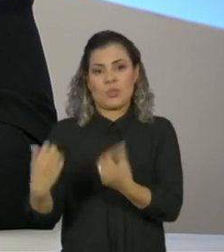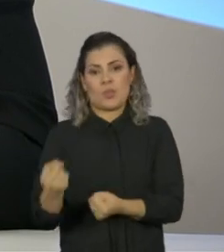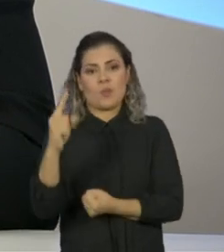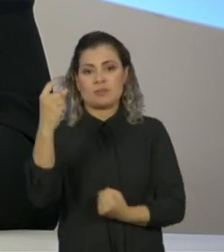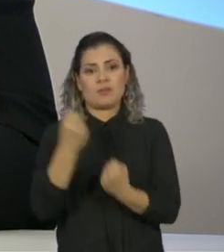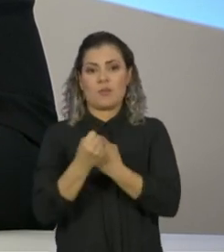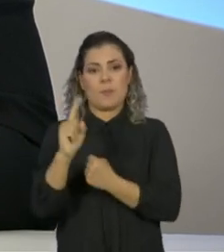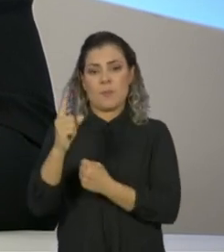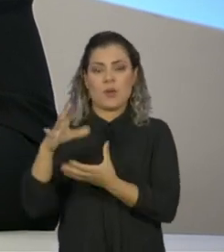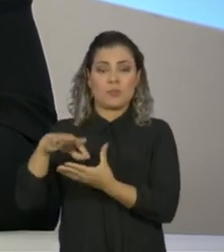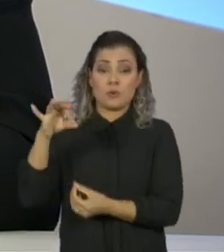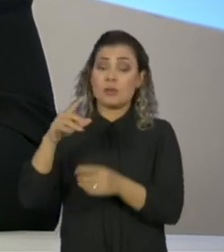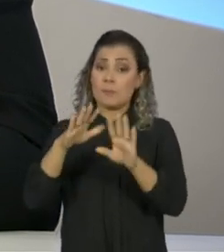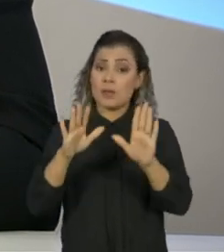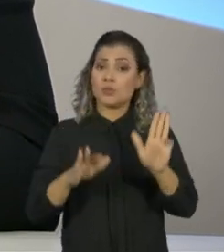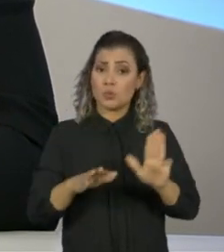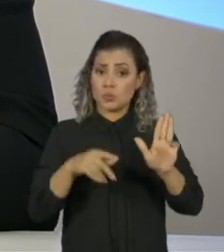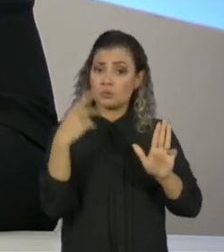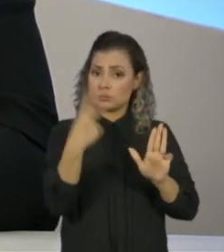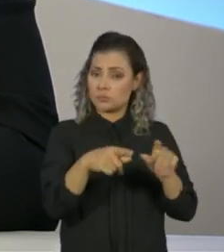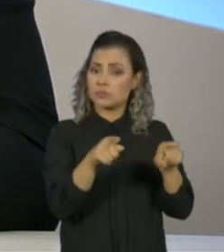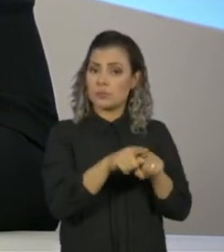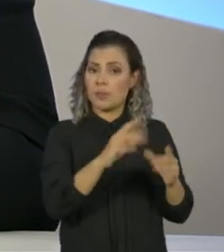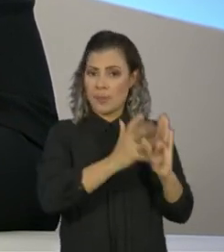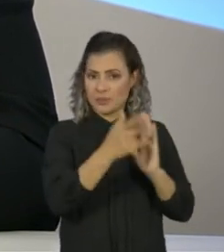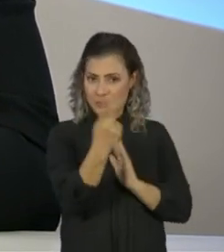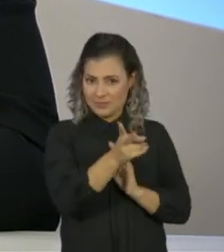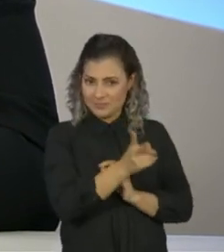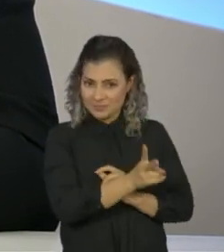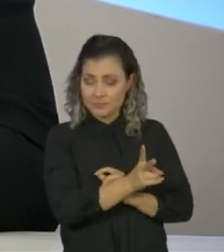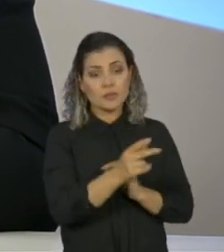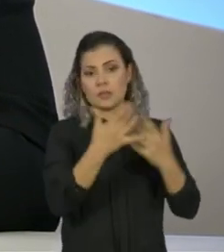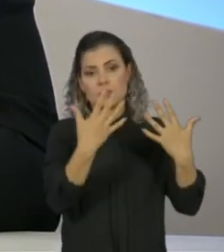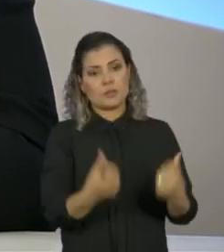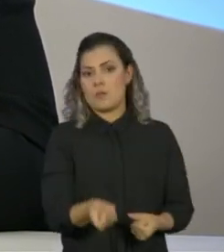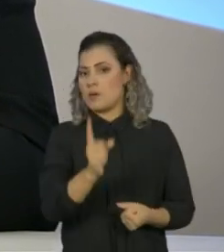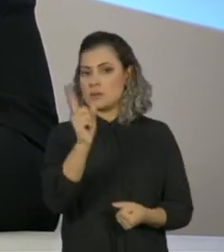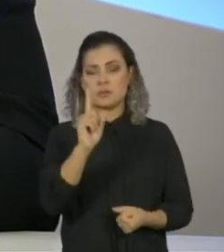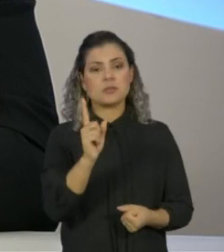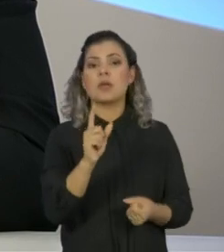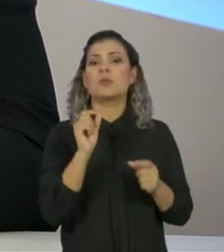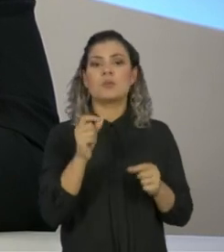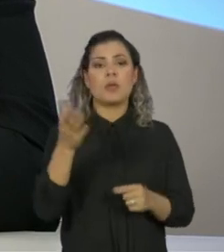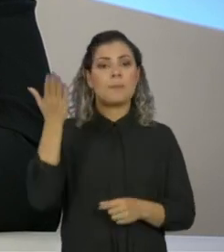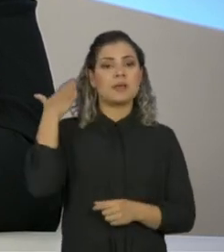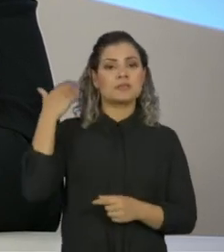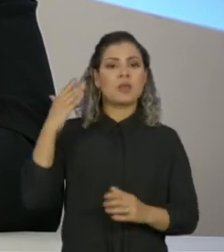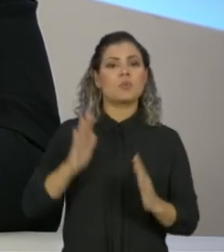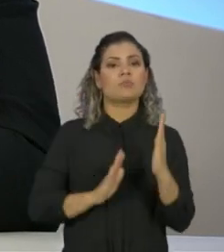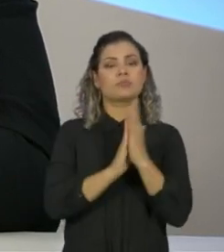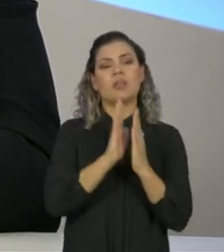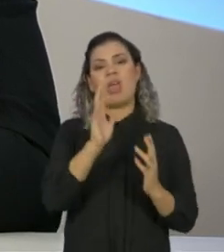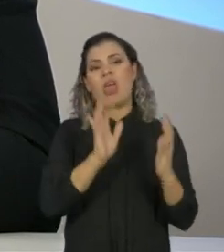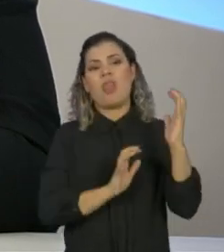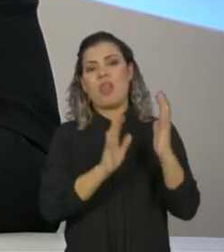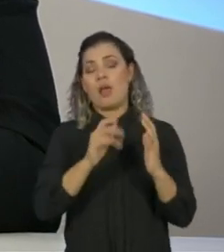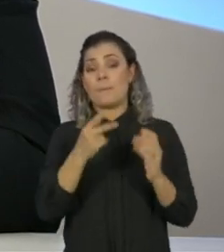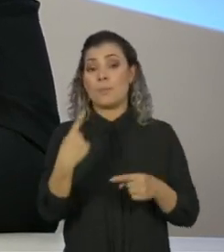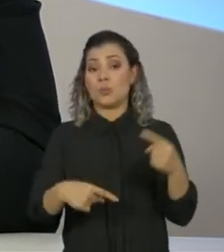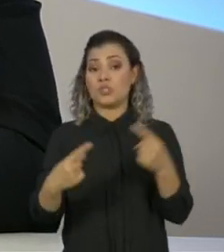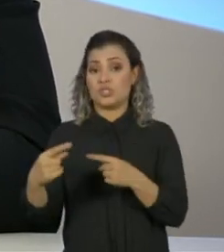Lula, do partido do senhor, se recusa a se unir com antigos adversários políticos.